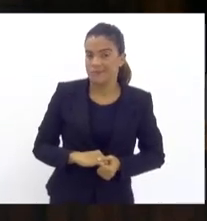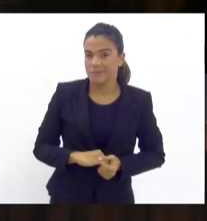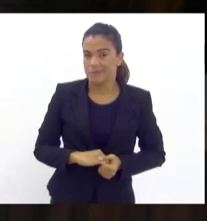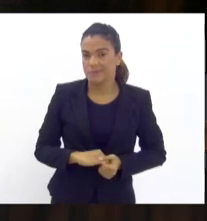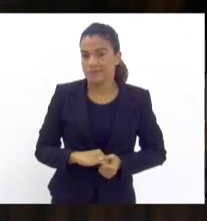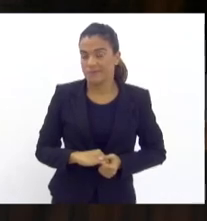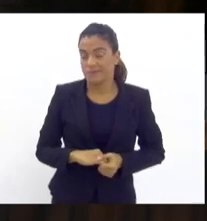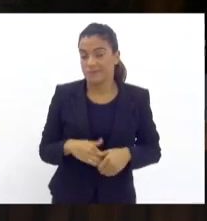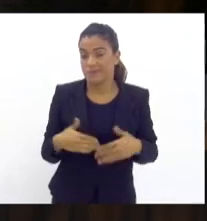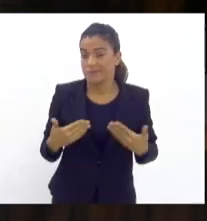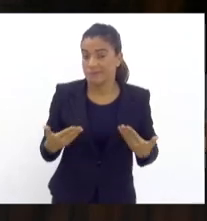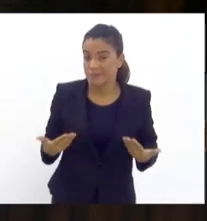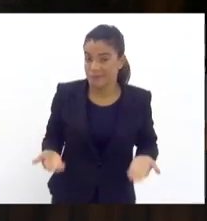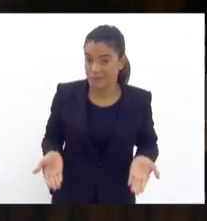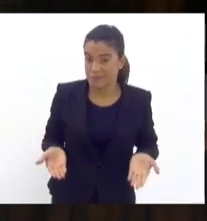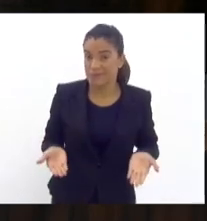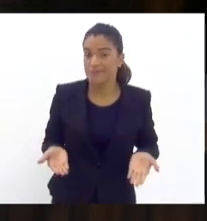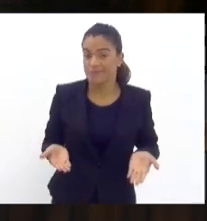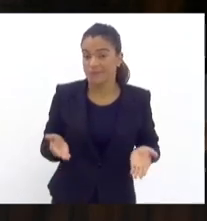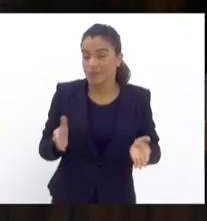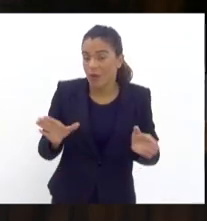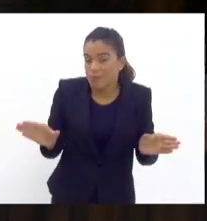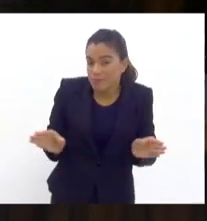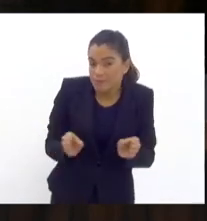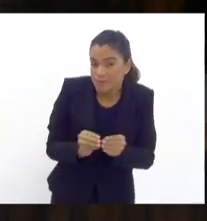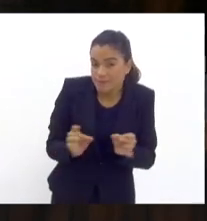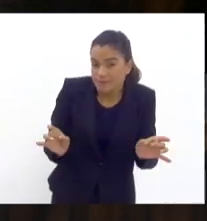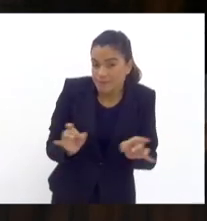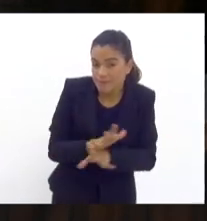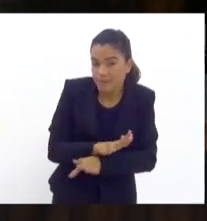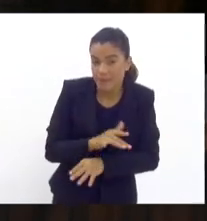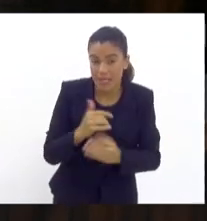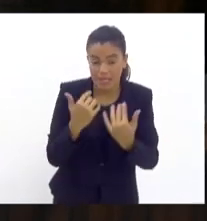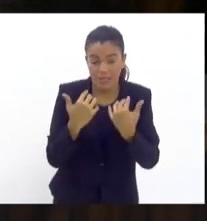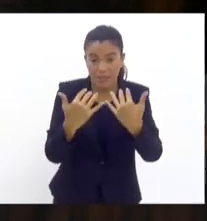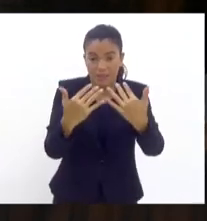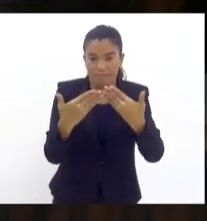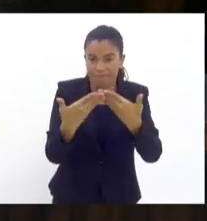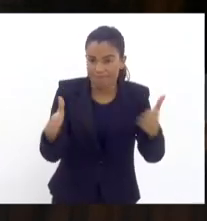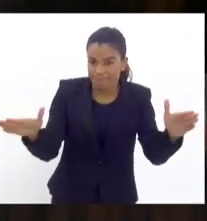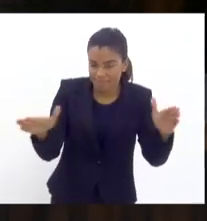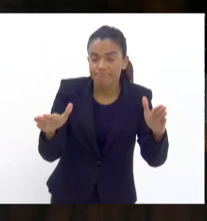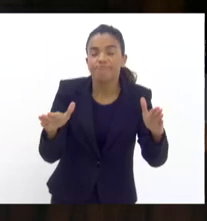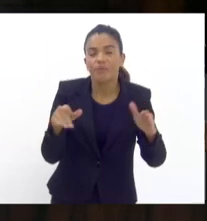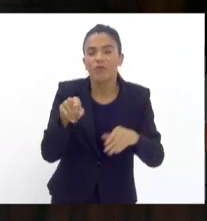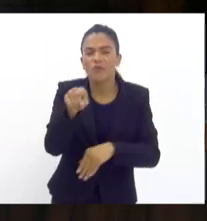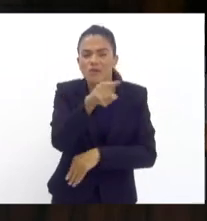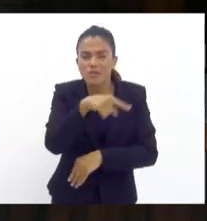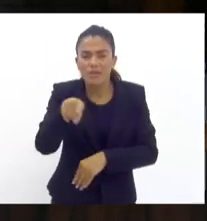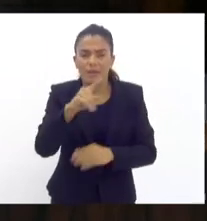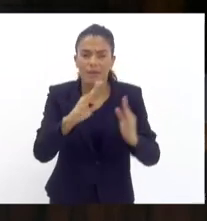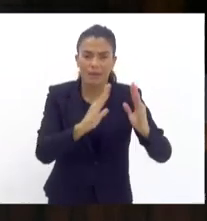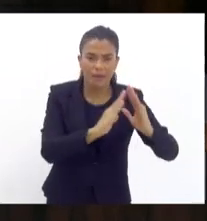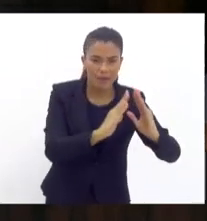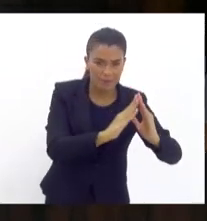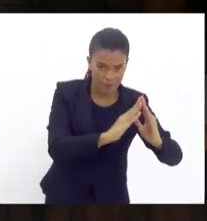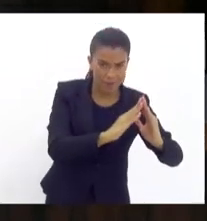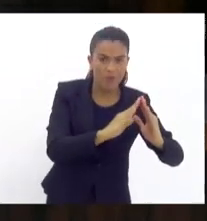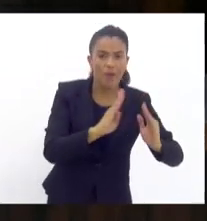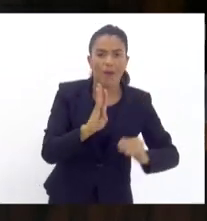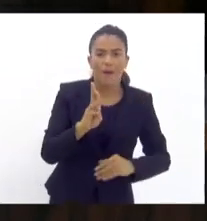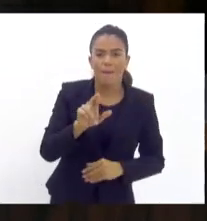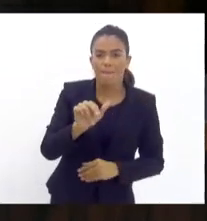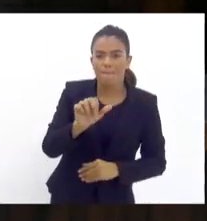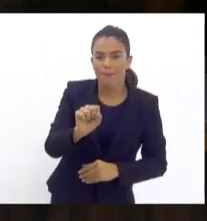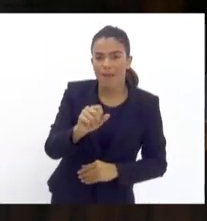então concluindo esta audiência pública é apenas você que é morador de Bras de